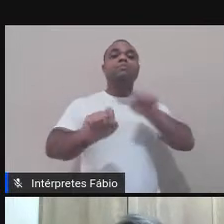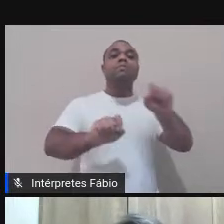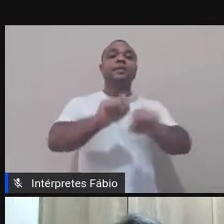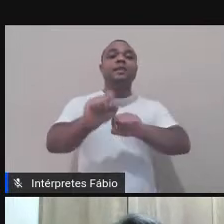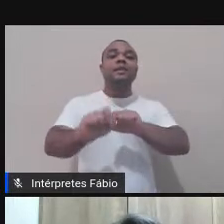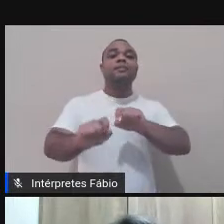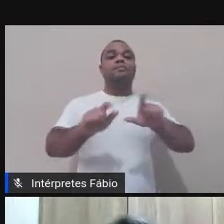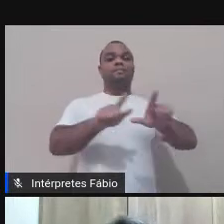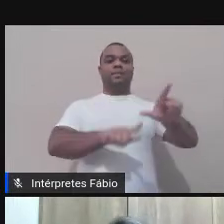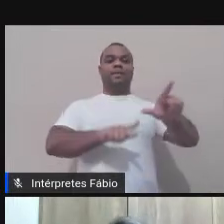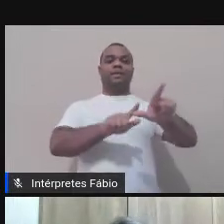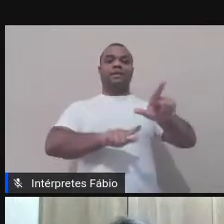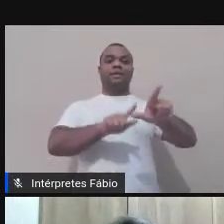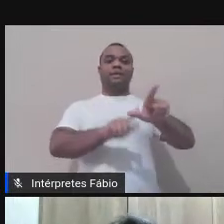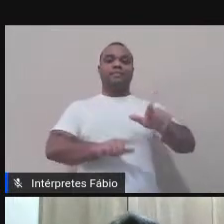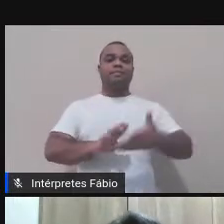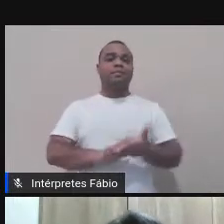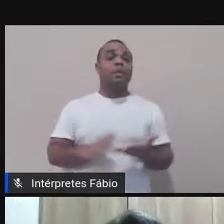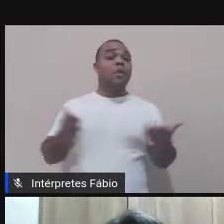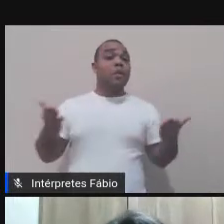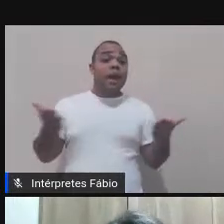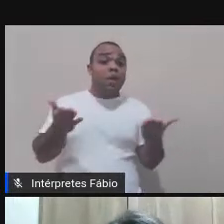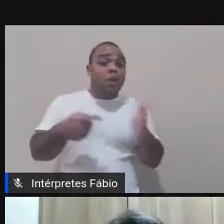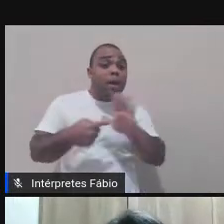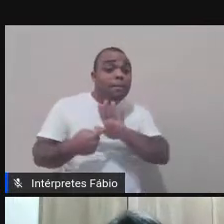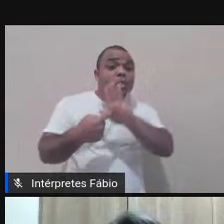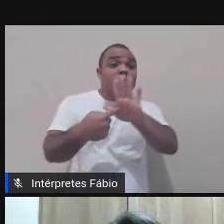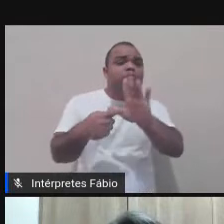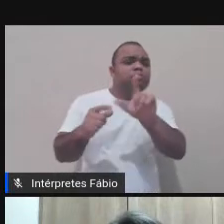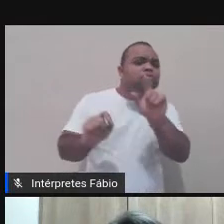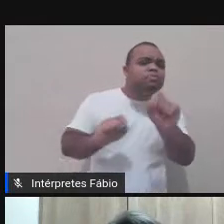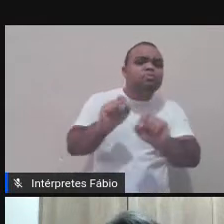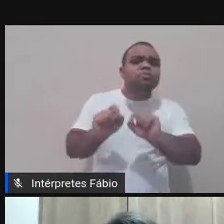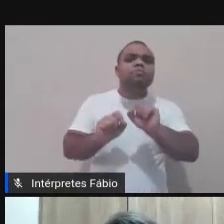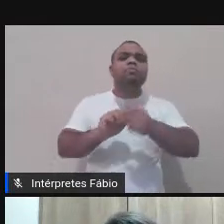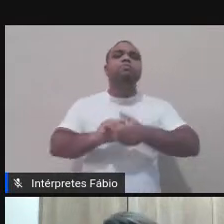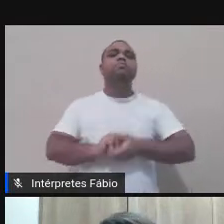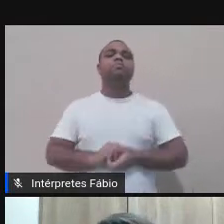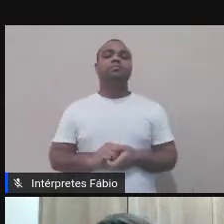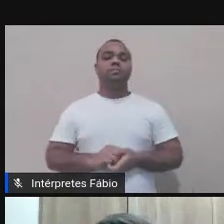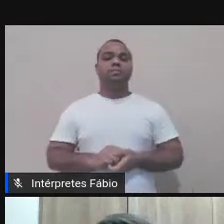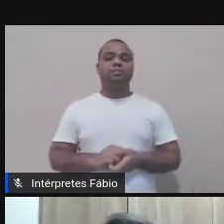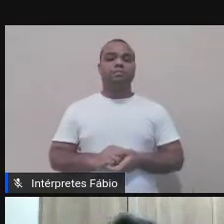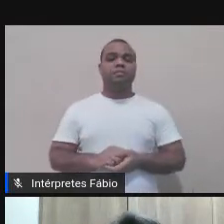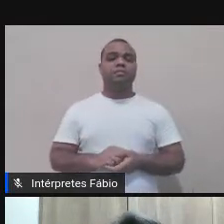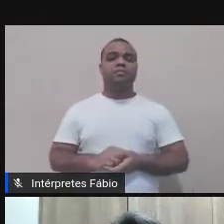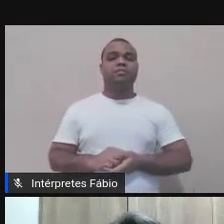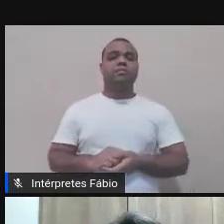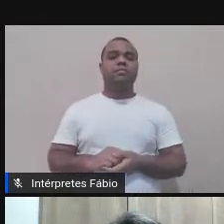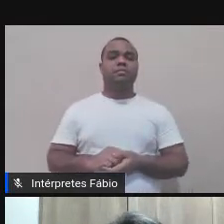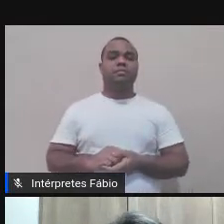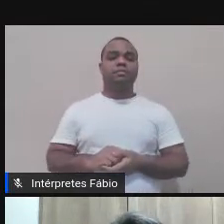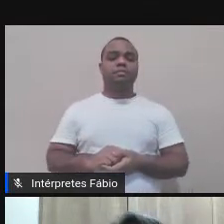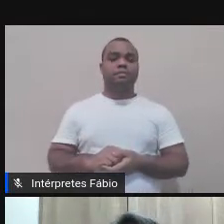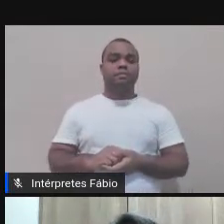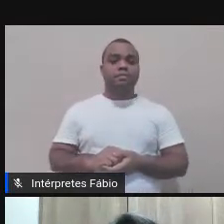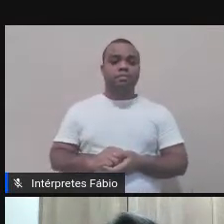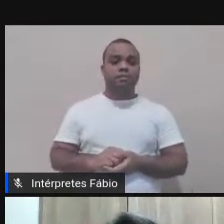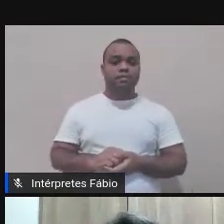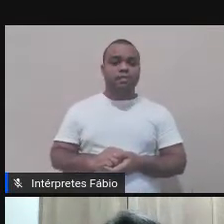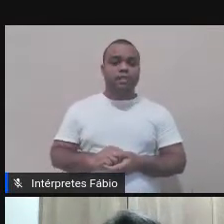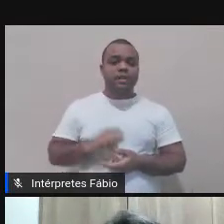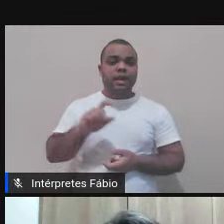Então, a nossa apresentação, ela vai ser, ela vai ser dividida